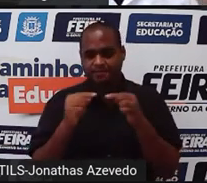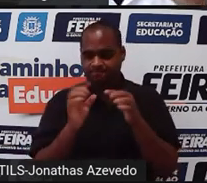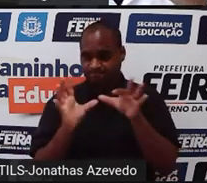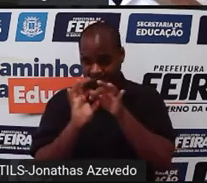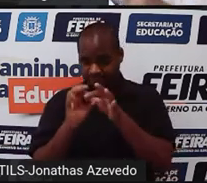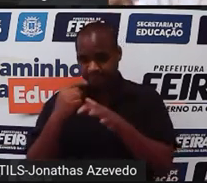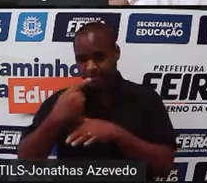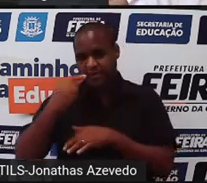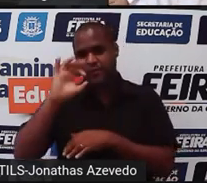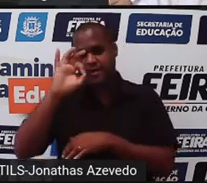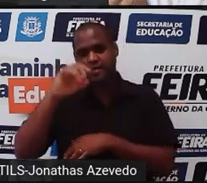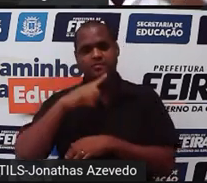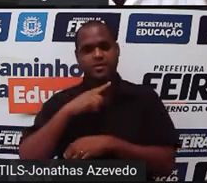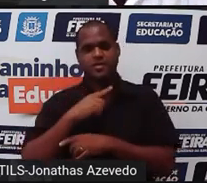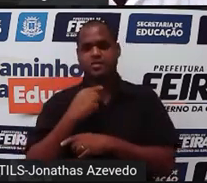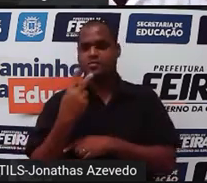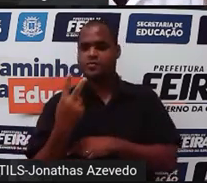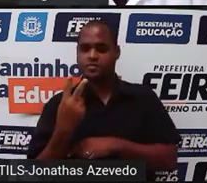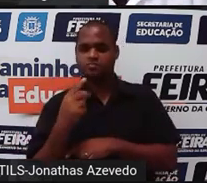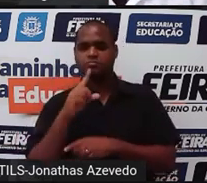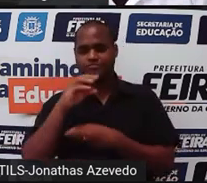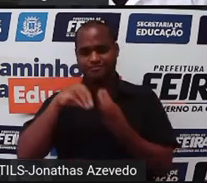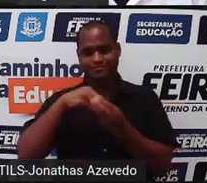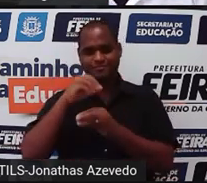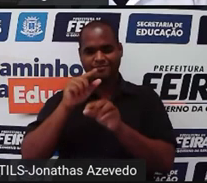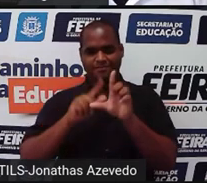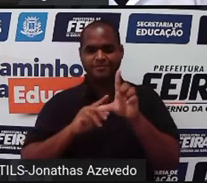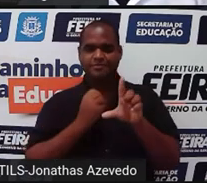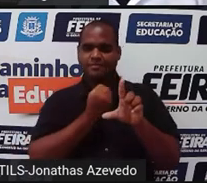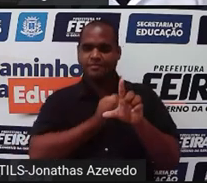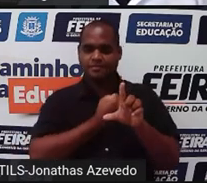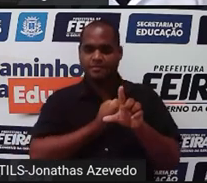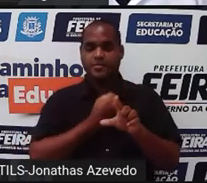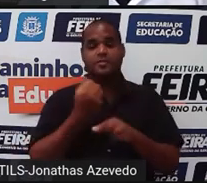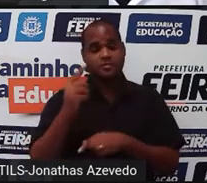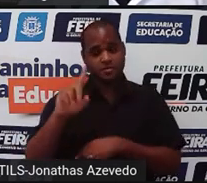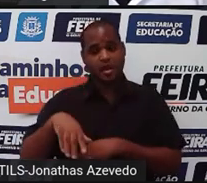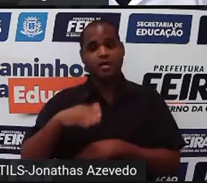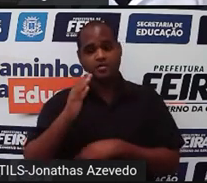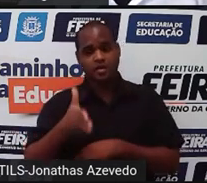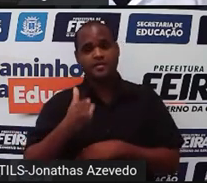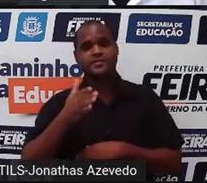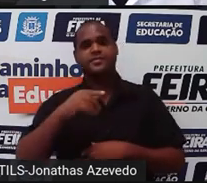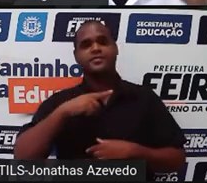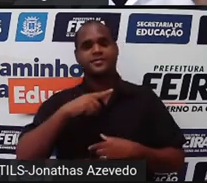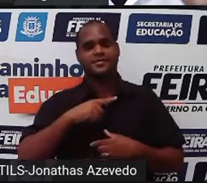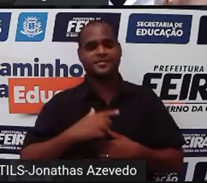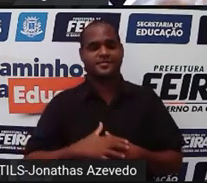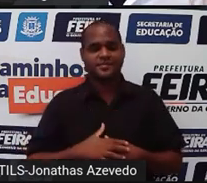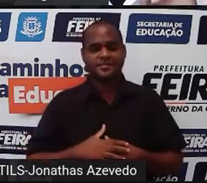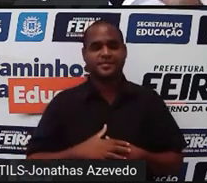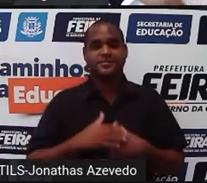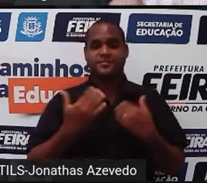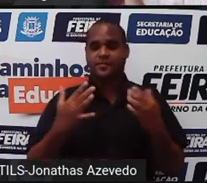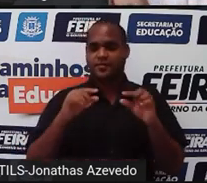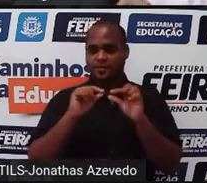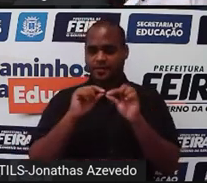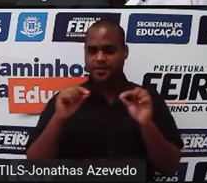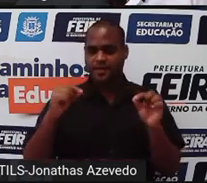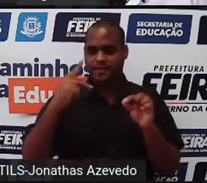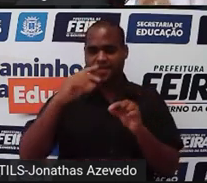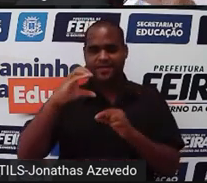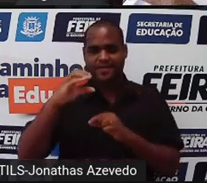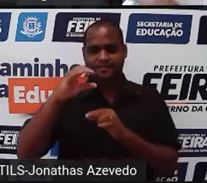equação de primeiro grau com duas incógnitas já apareceu equações com duas incógnitas né a uma reta no plano